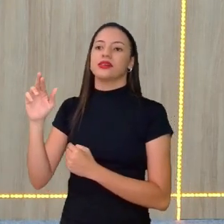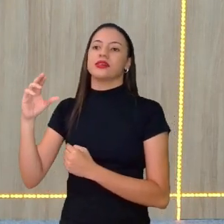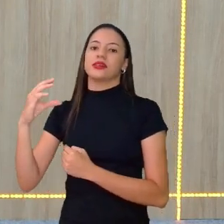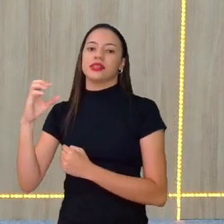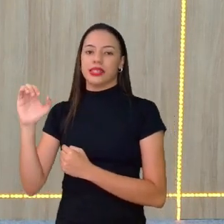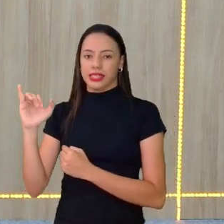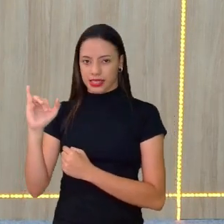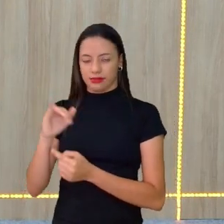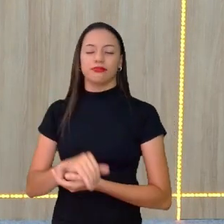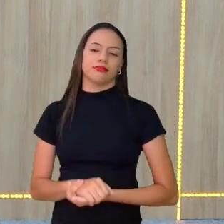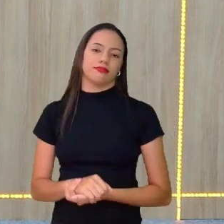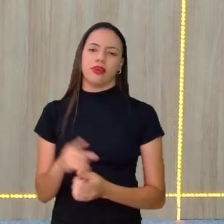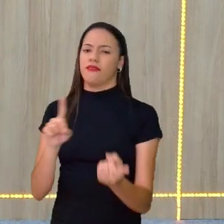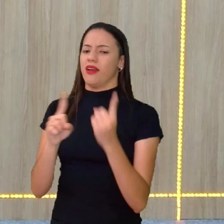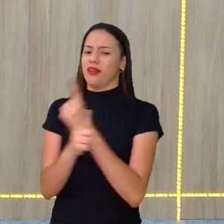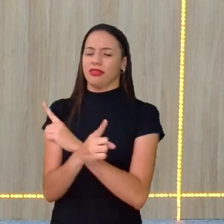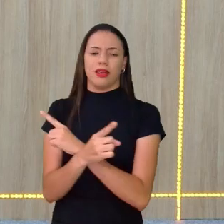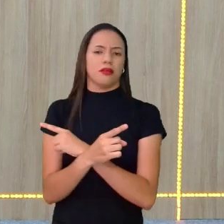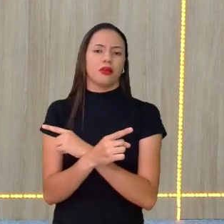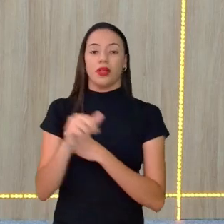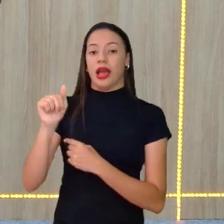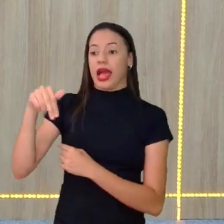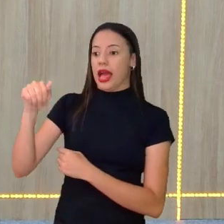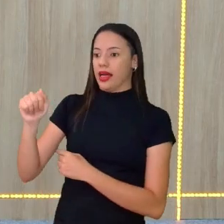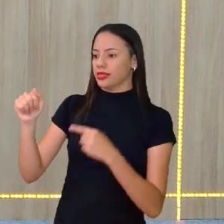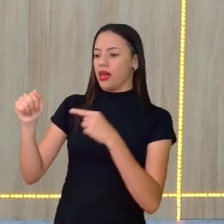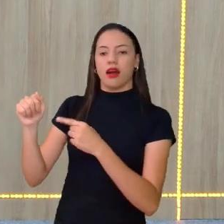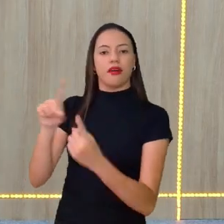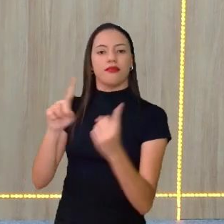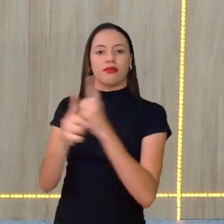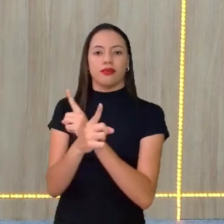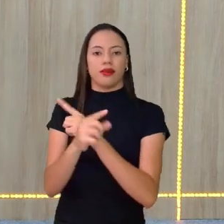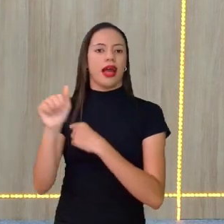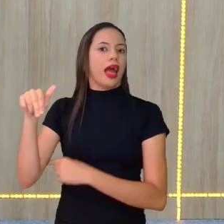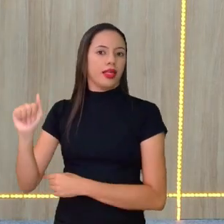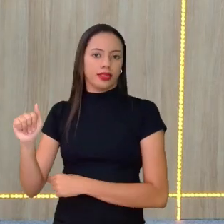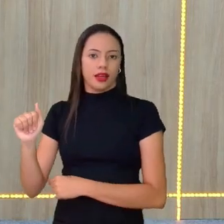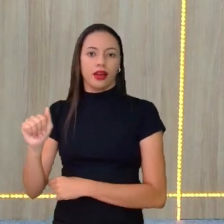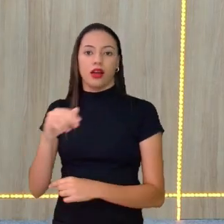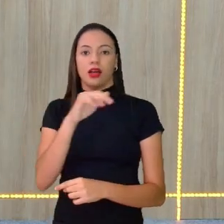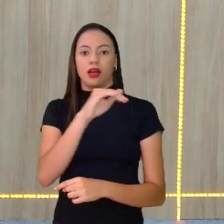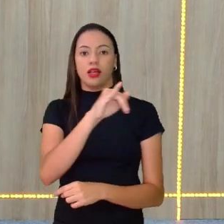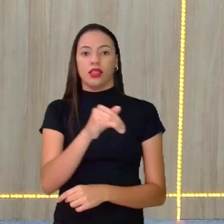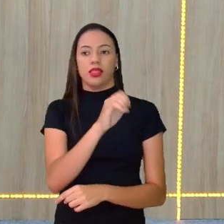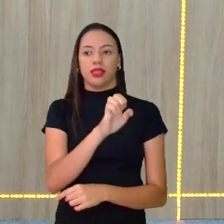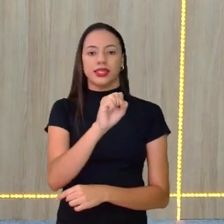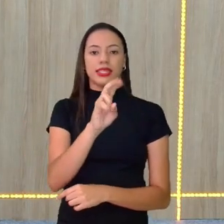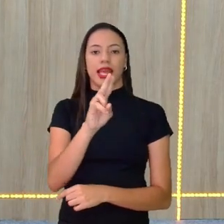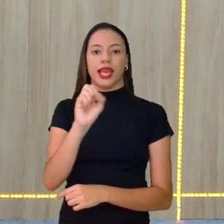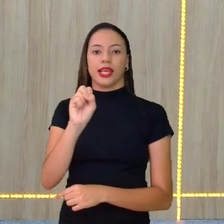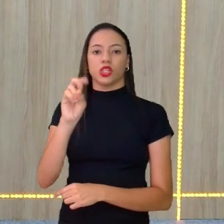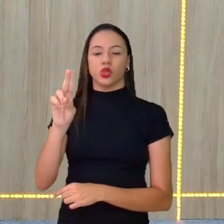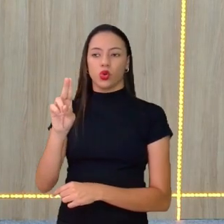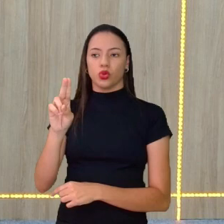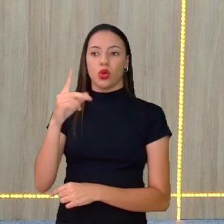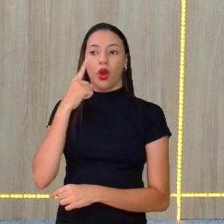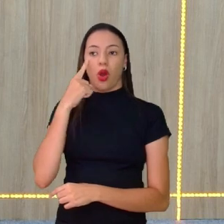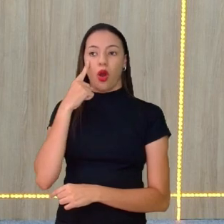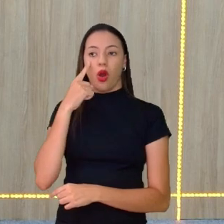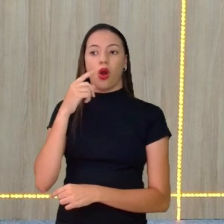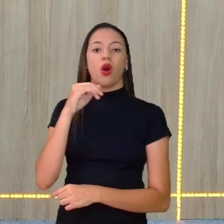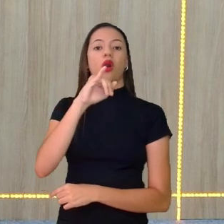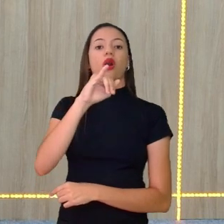invertido numa boa. Ana é Ana, Jesus, Jesus, ó, S-U-S, Su-S,